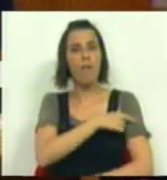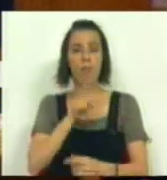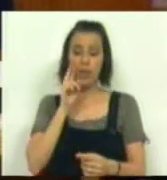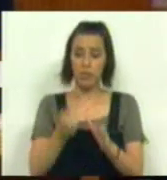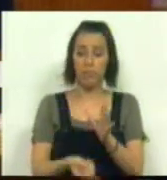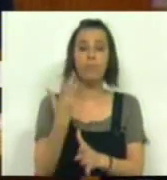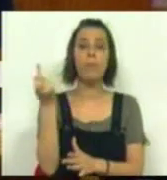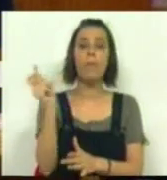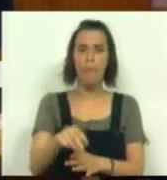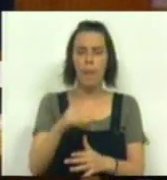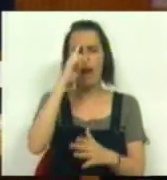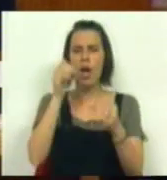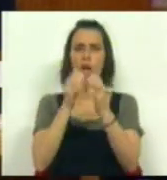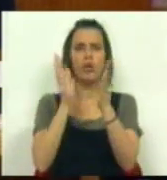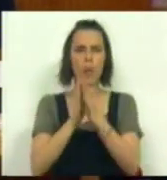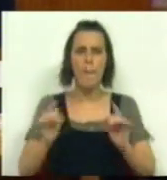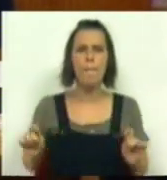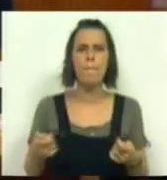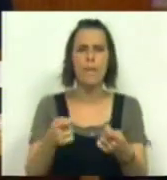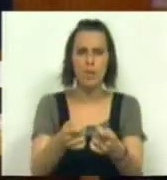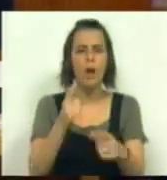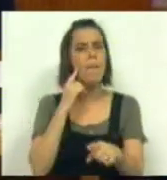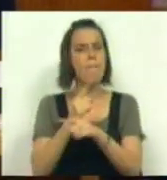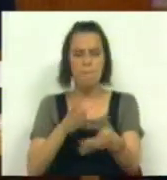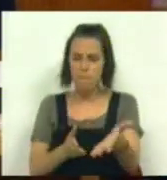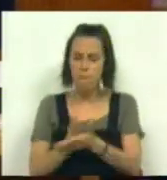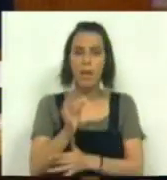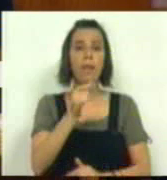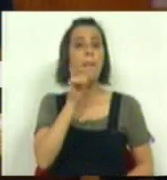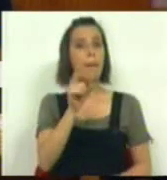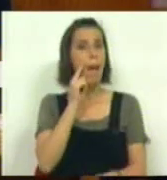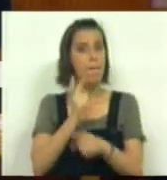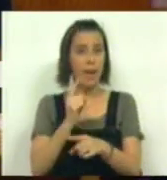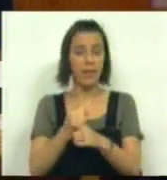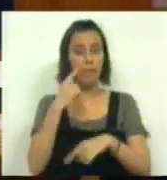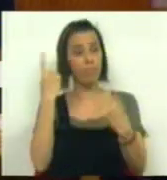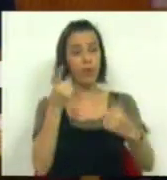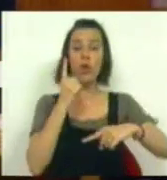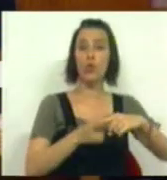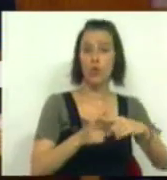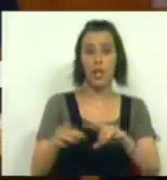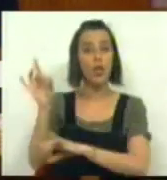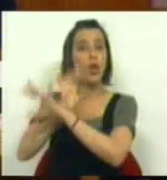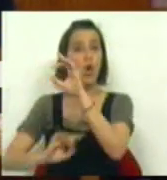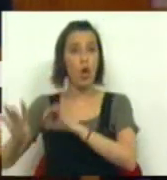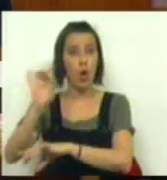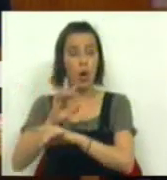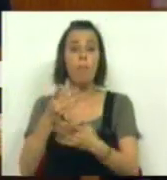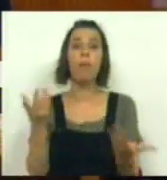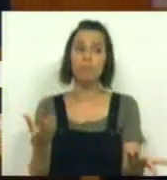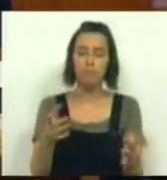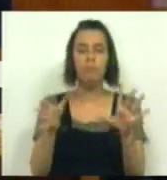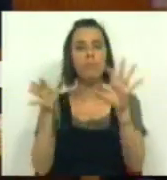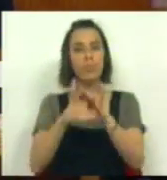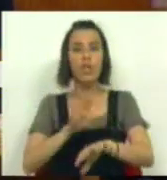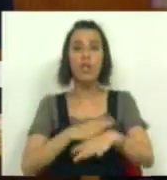emerge, que tem resistido a todas as pressões e que mantém fiel a sua palavra perante os gregos e a Europa. A lição que a